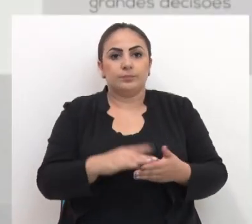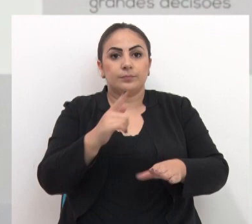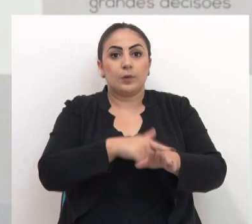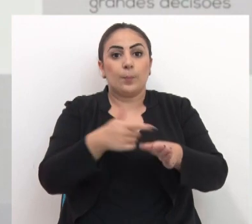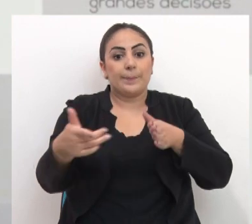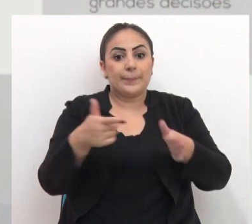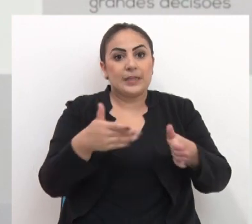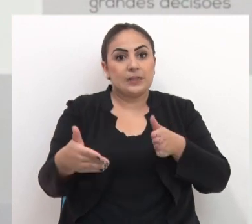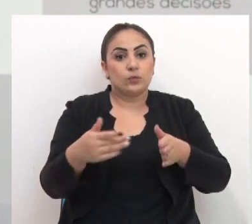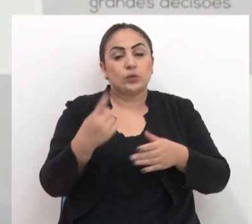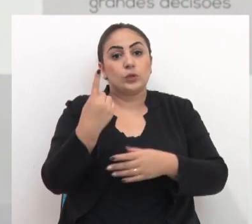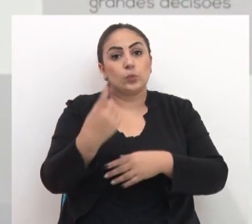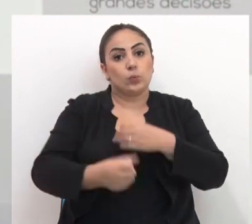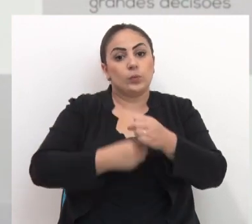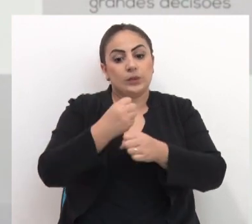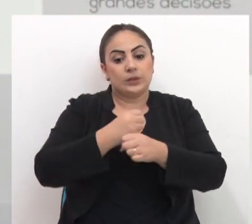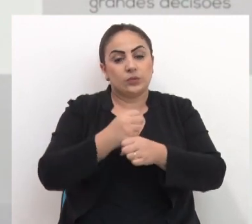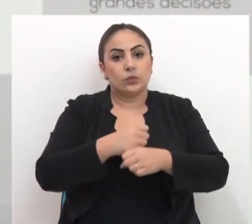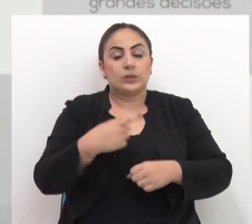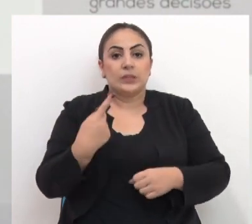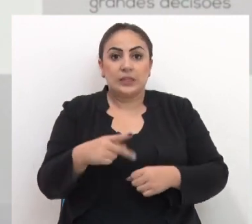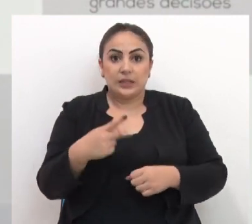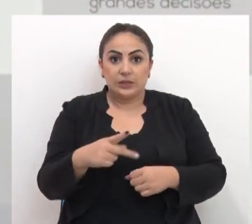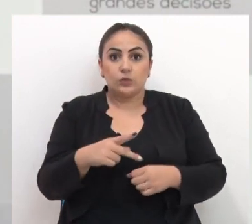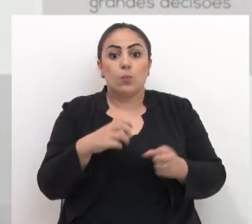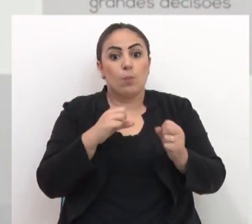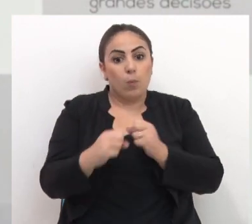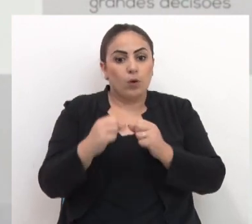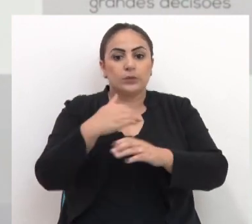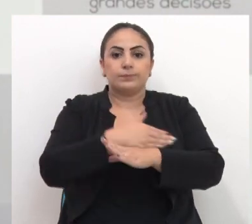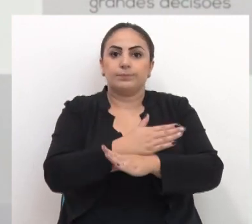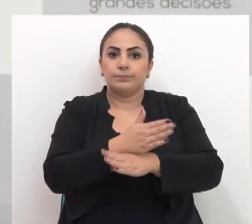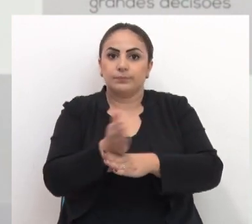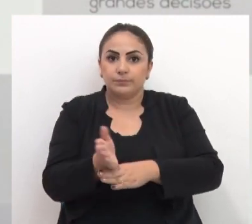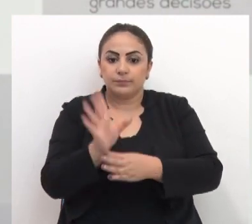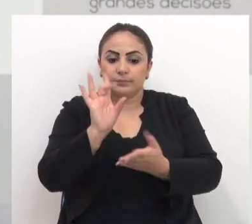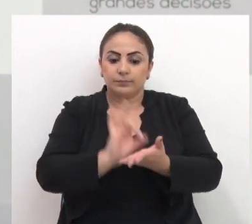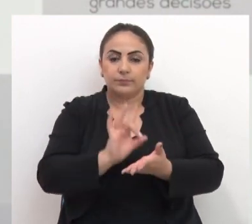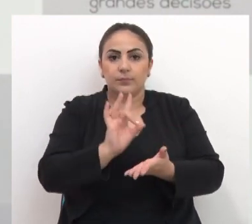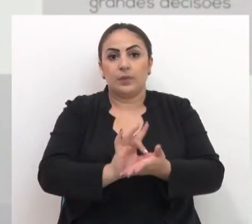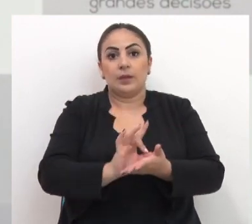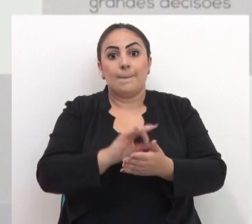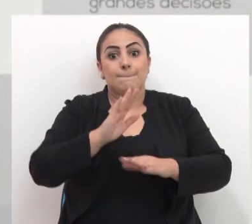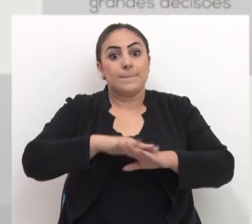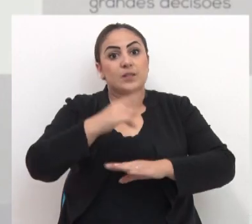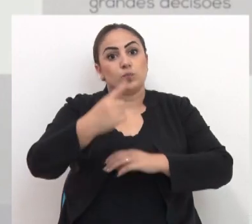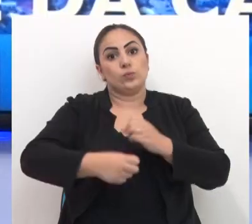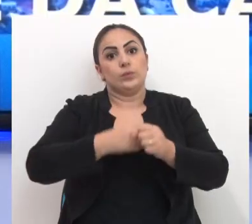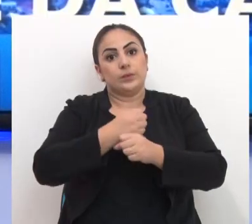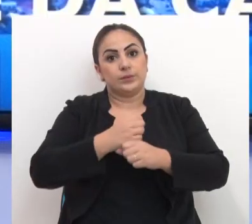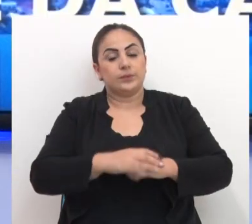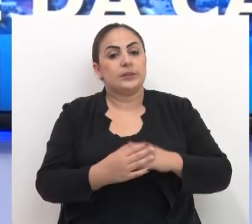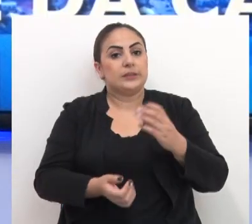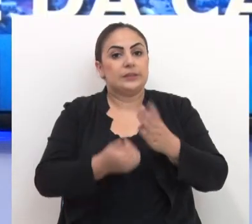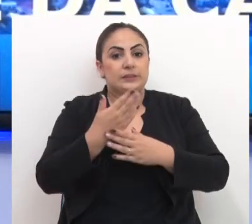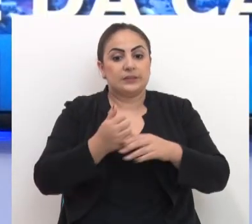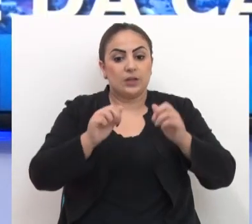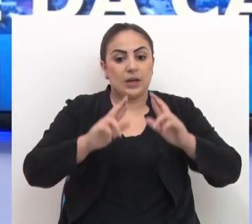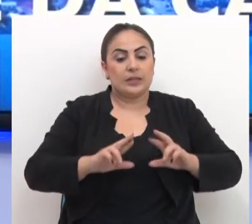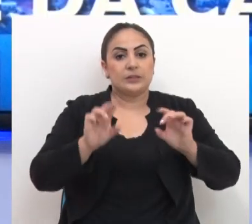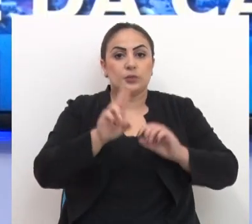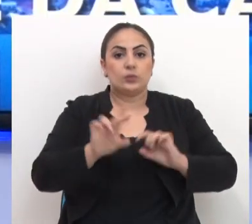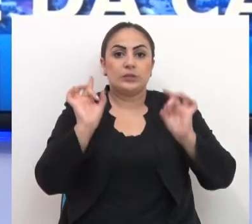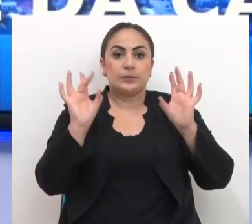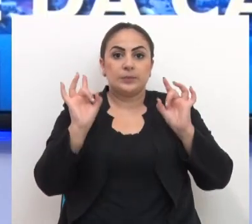pelo período de um ano. Esse processo pode ser prorrogado legalmente por mais um ano. Criação de